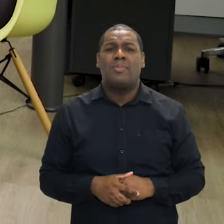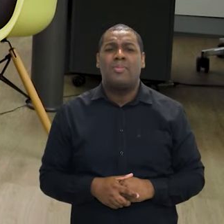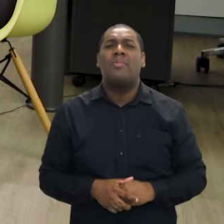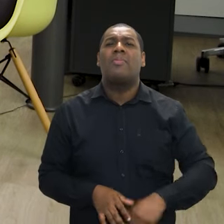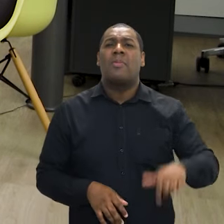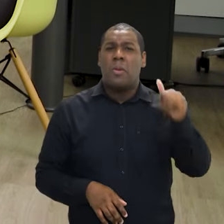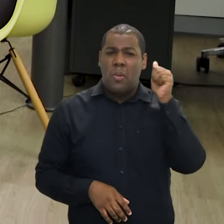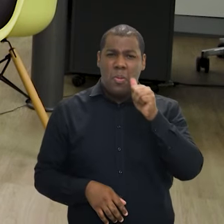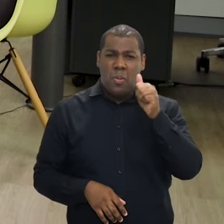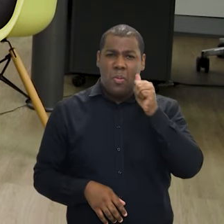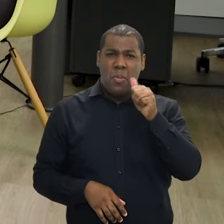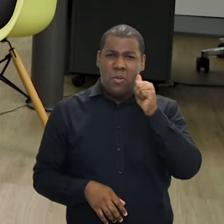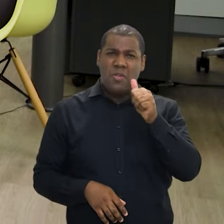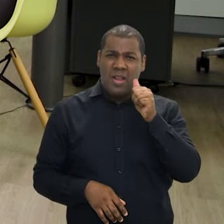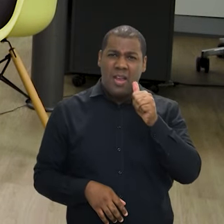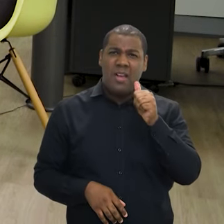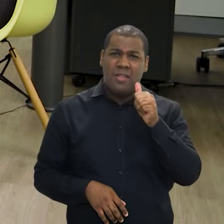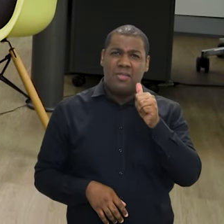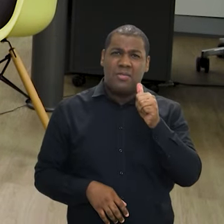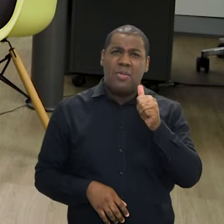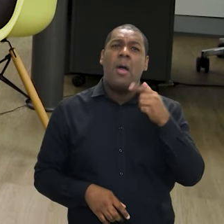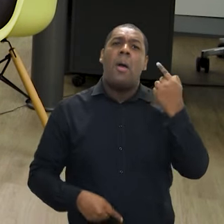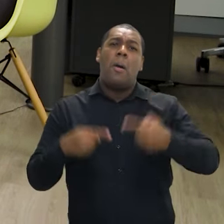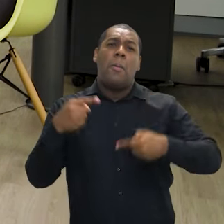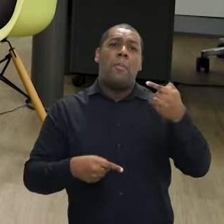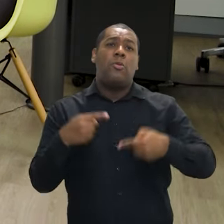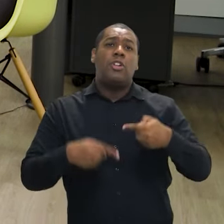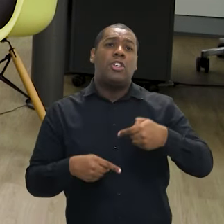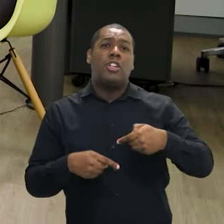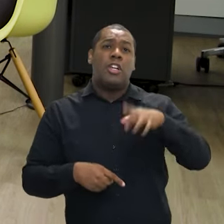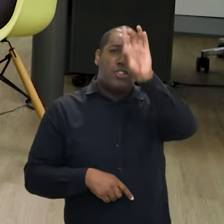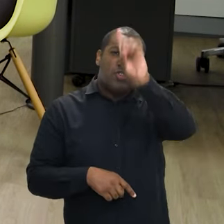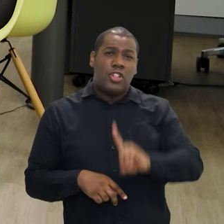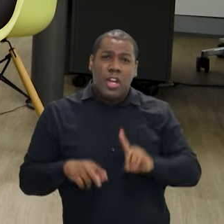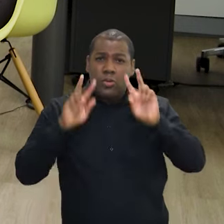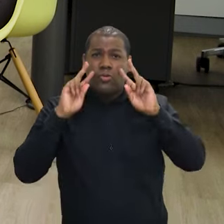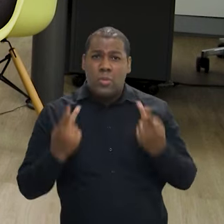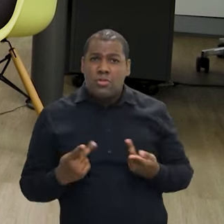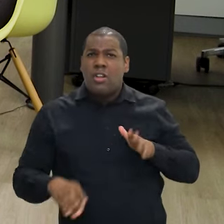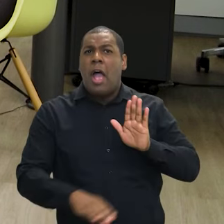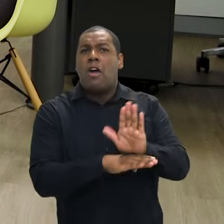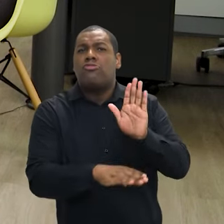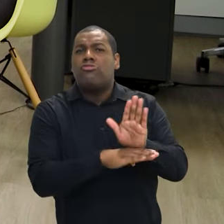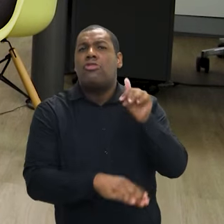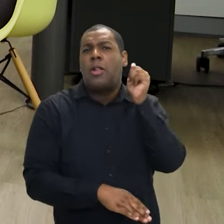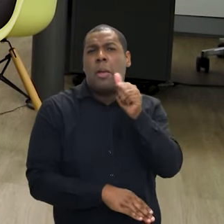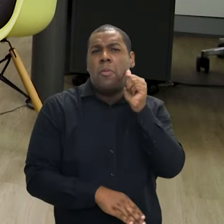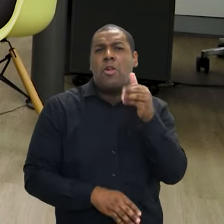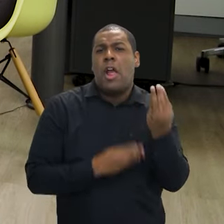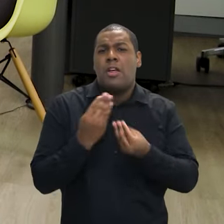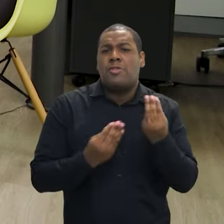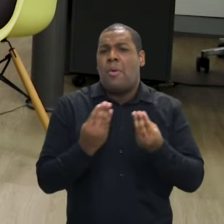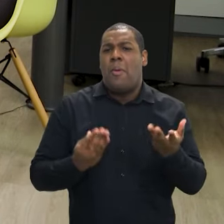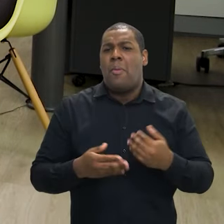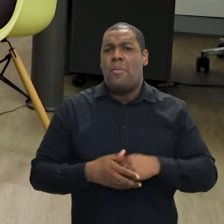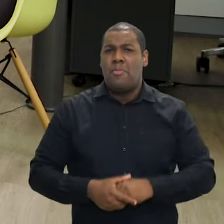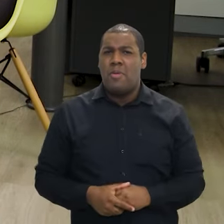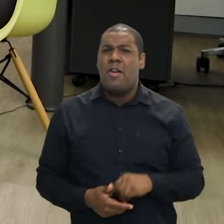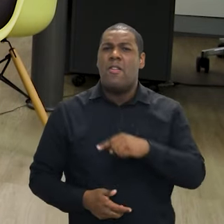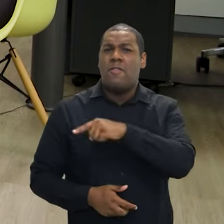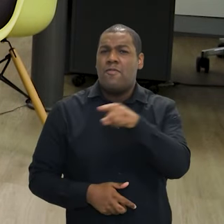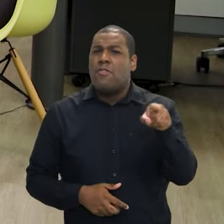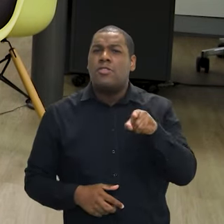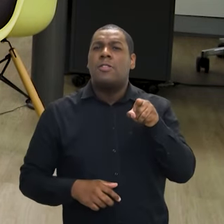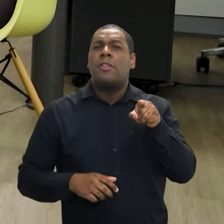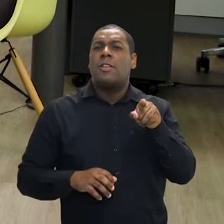reestruturação, né? Bem profunda das políticas de direitos humanos. Eu queria saber especificamente para as mulheres, como que está sendo pensado,